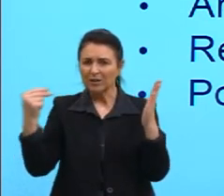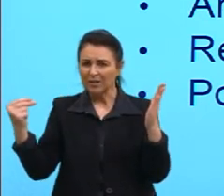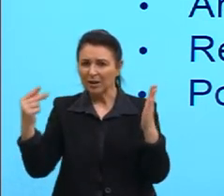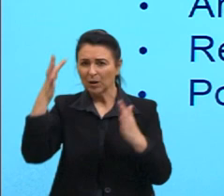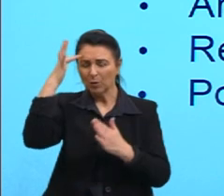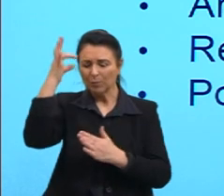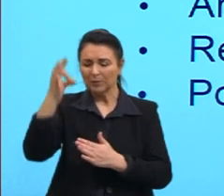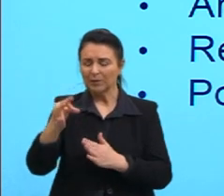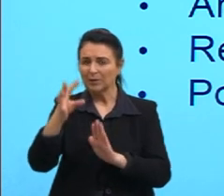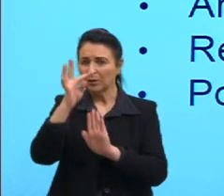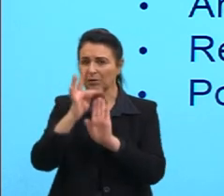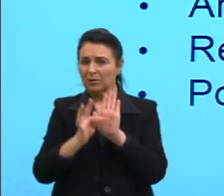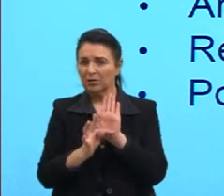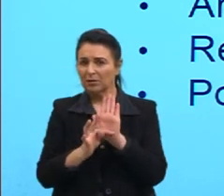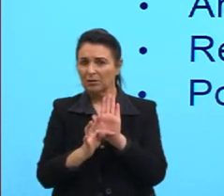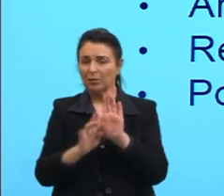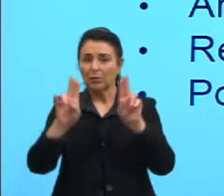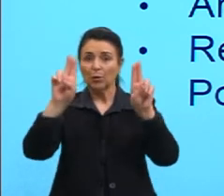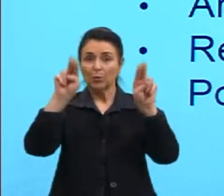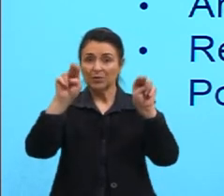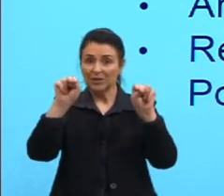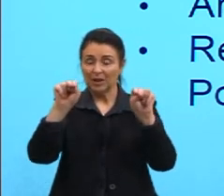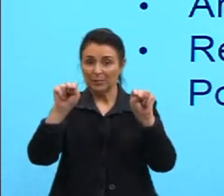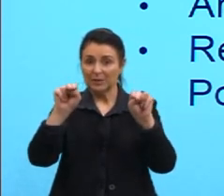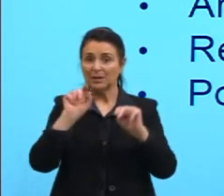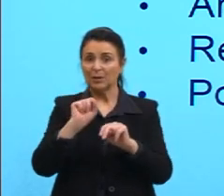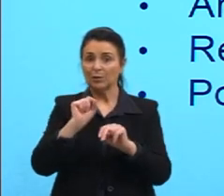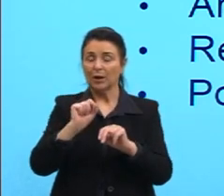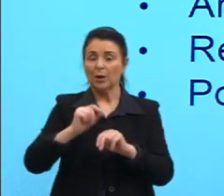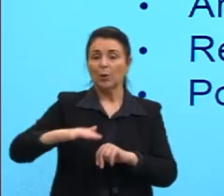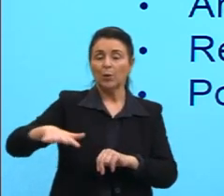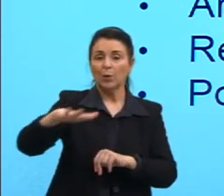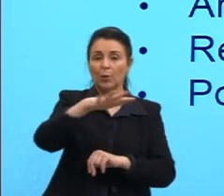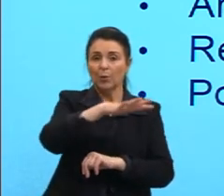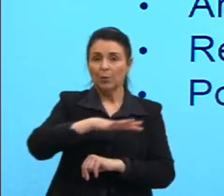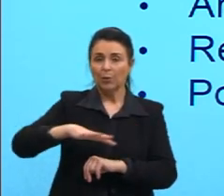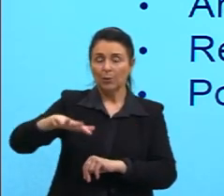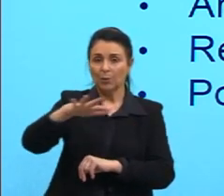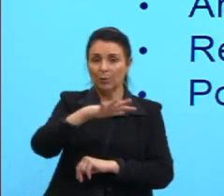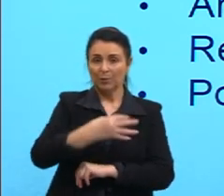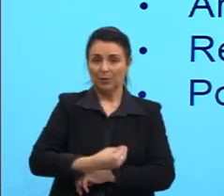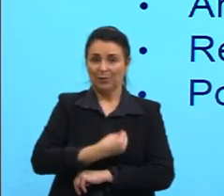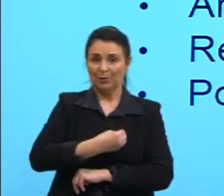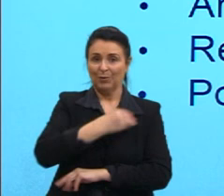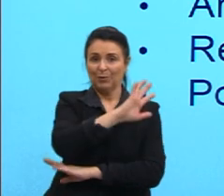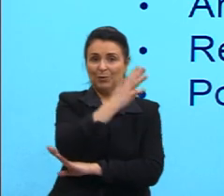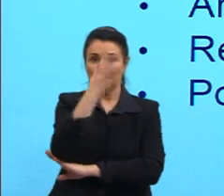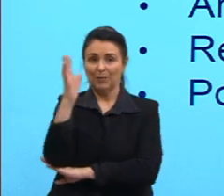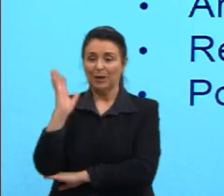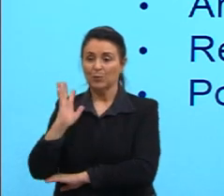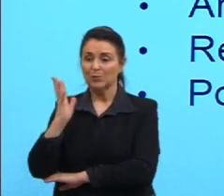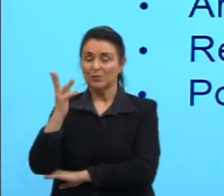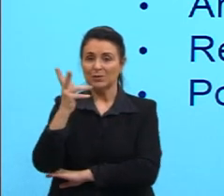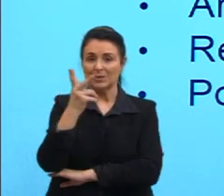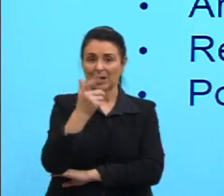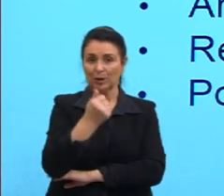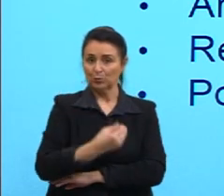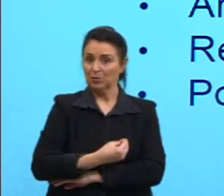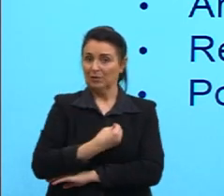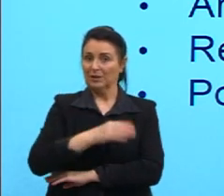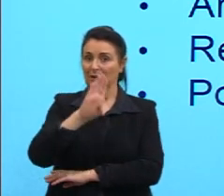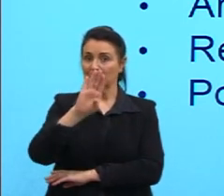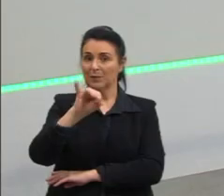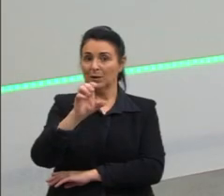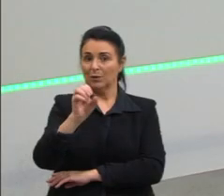textos. Os temas trazidos foram meio ambiente, dados biográficos, e aqui eu chamo a